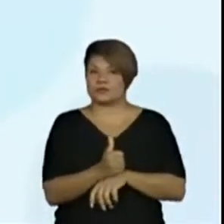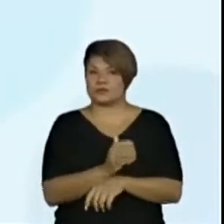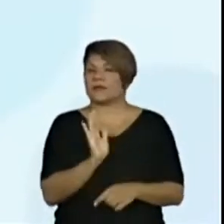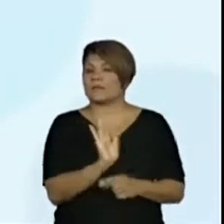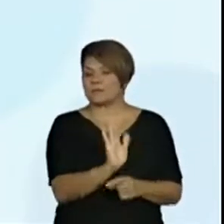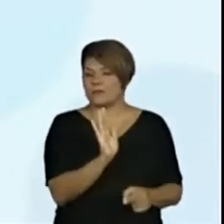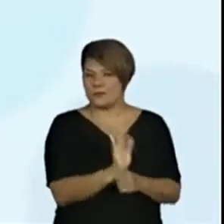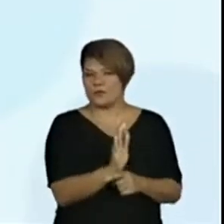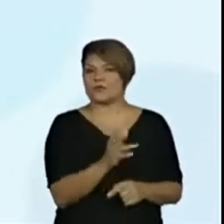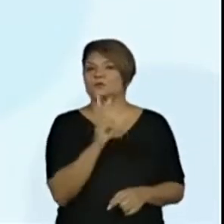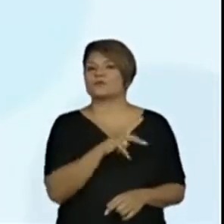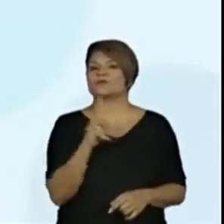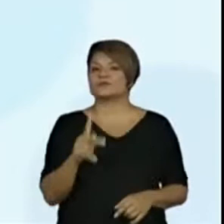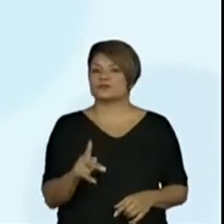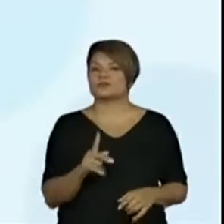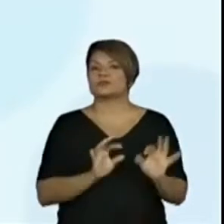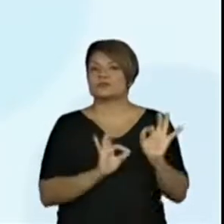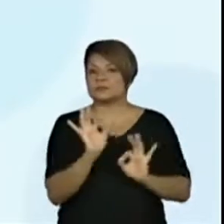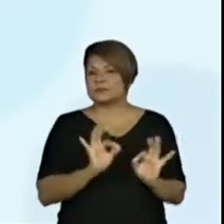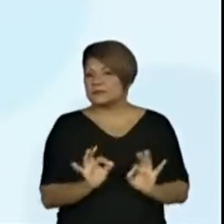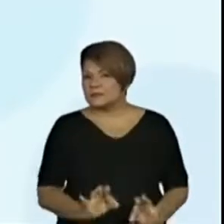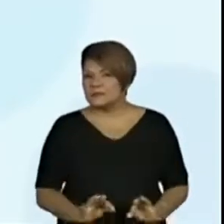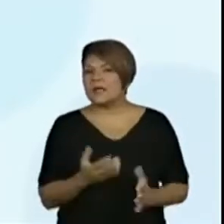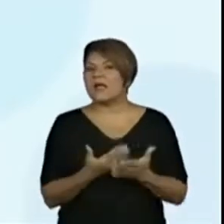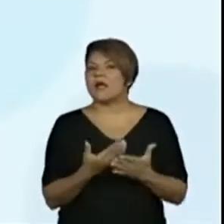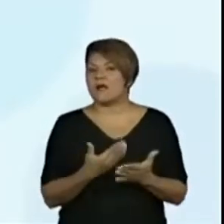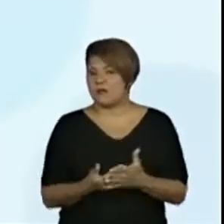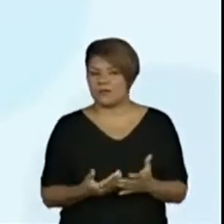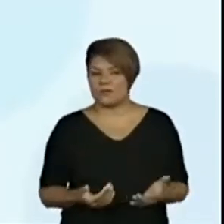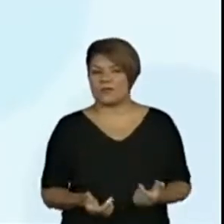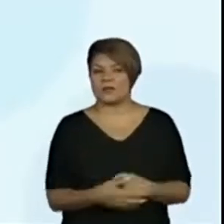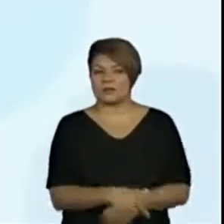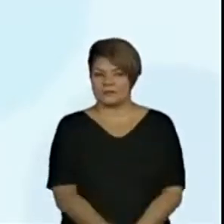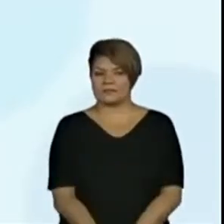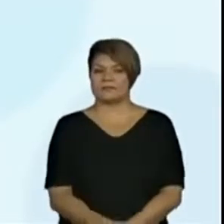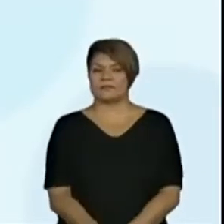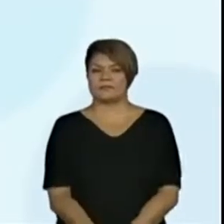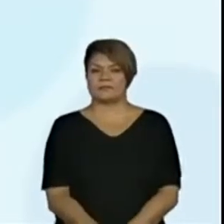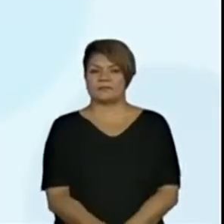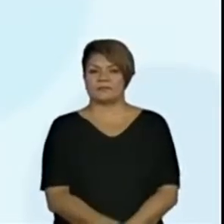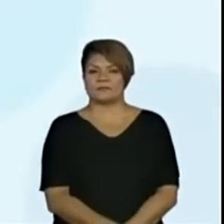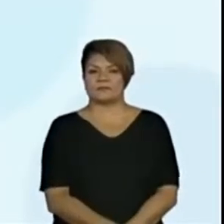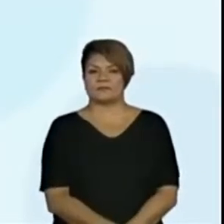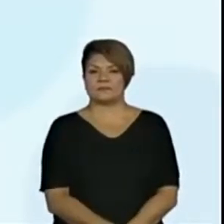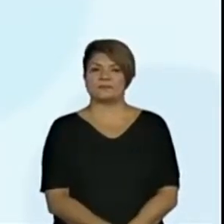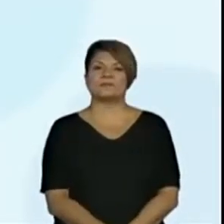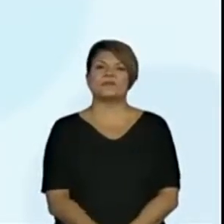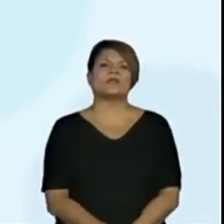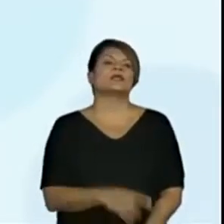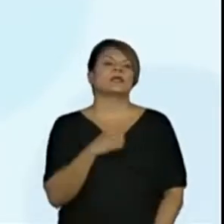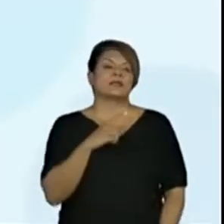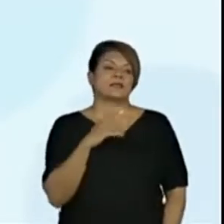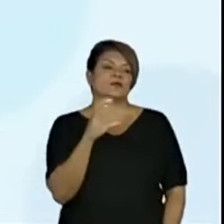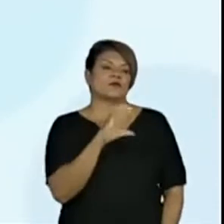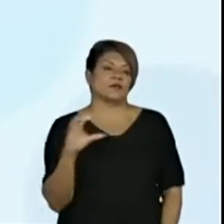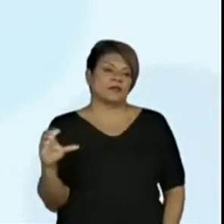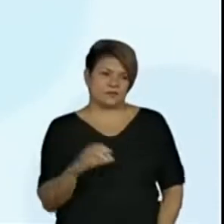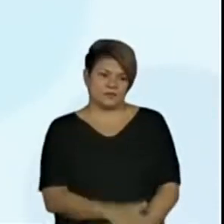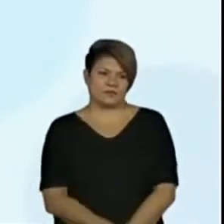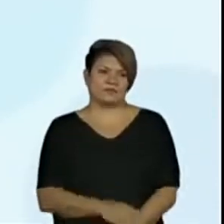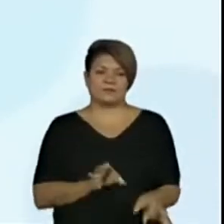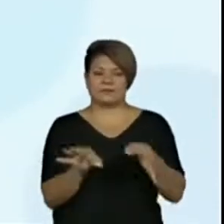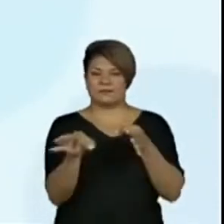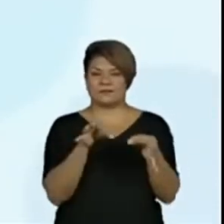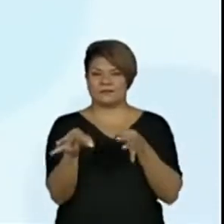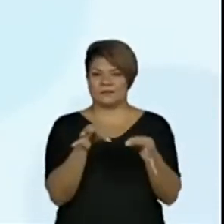os professores no planejamento das aulas e realiza a formação deles na escola? A Giovana disse o coordenador, pronto. Muito bem, Giovana.